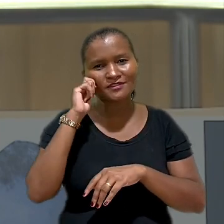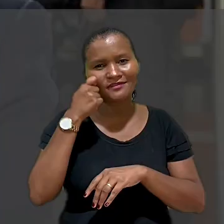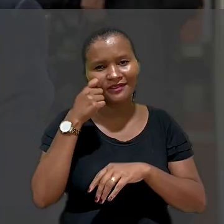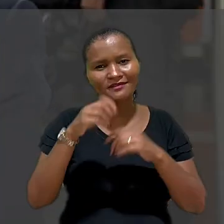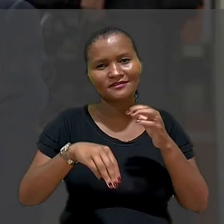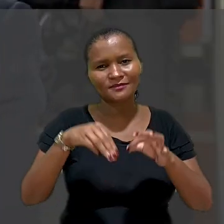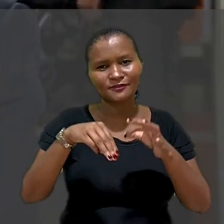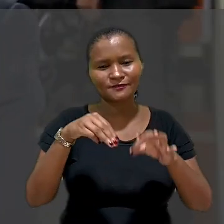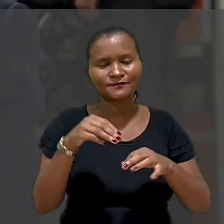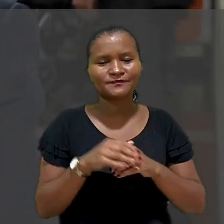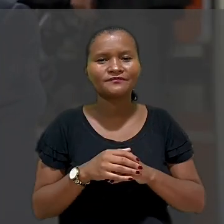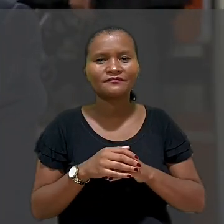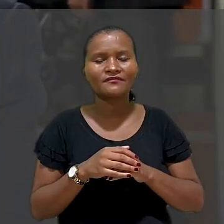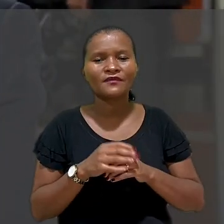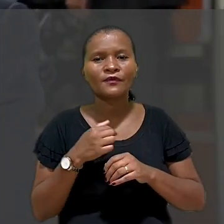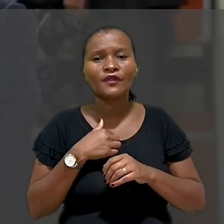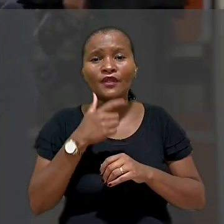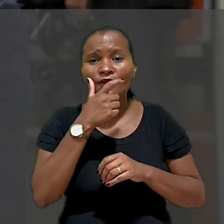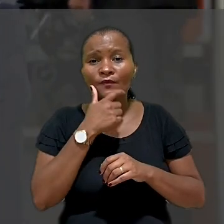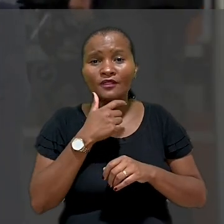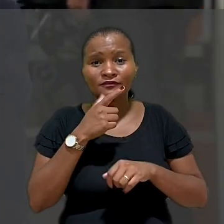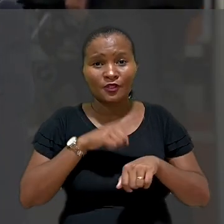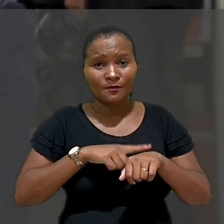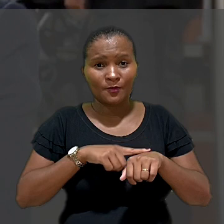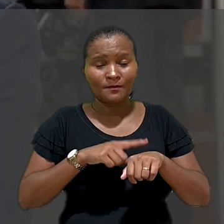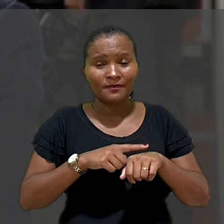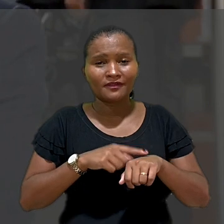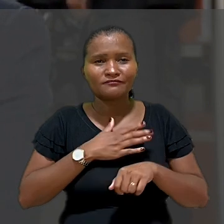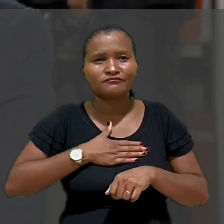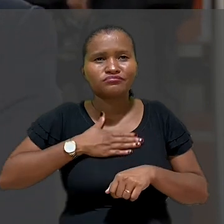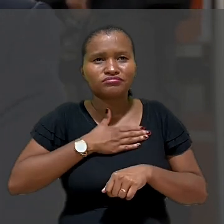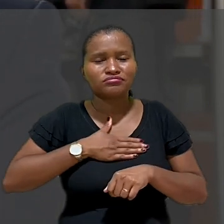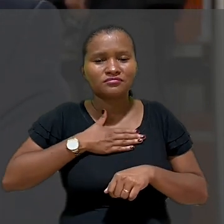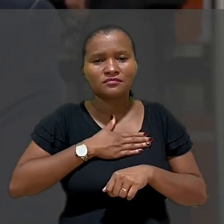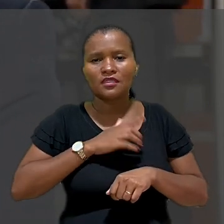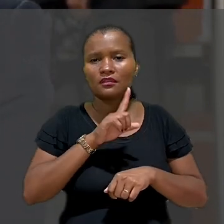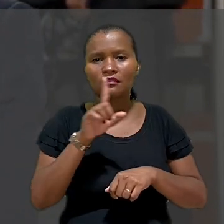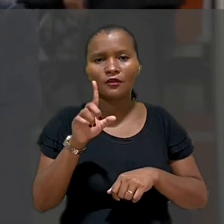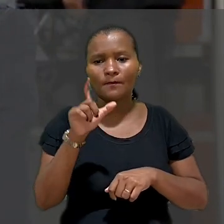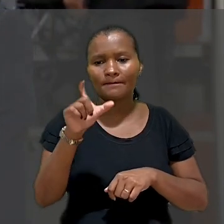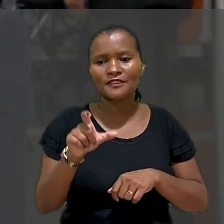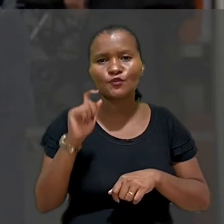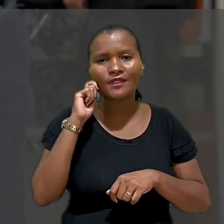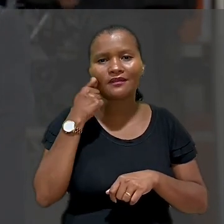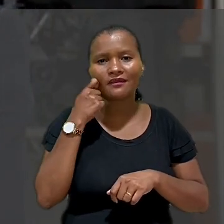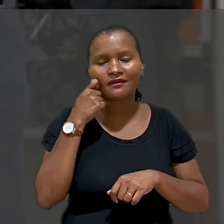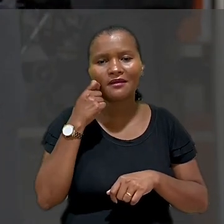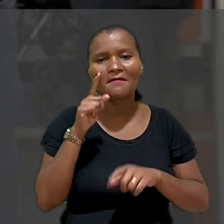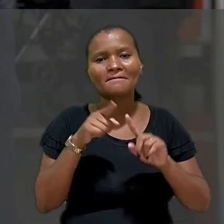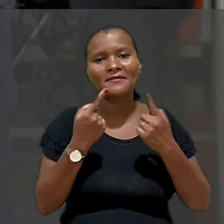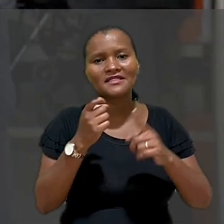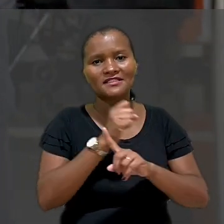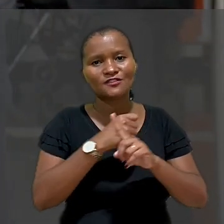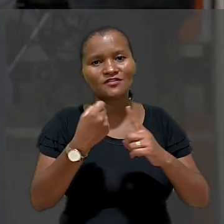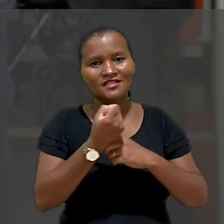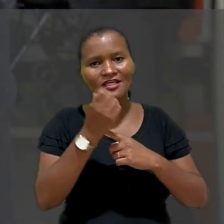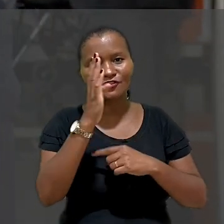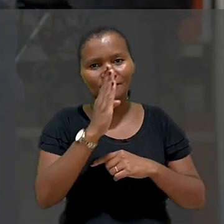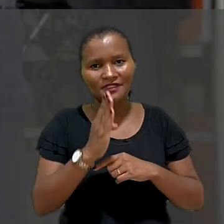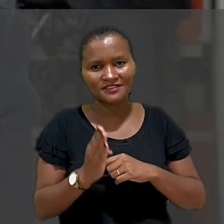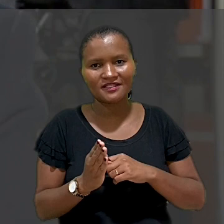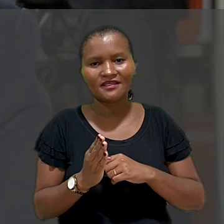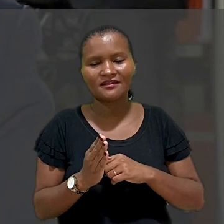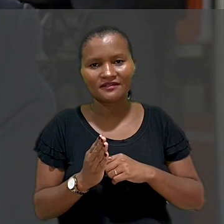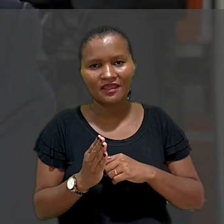magistratura. Eu acho que é um momento de realização, não dos negros, é um momento de realização da sociedade brasileira.